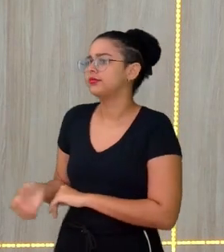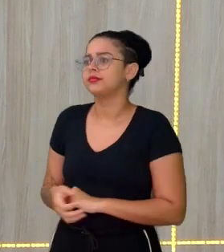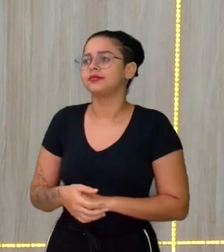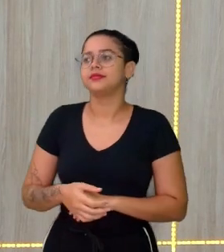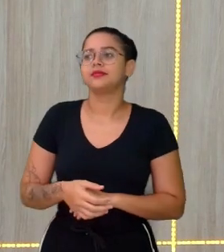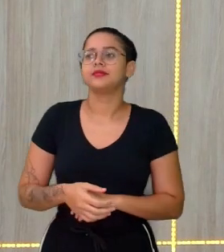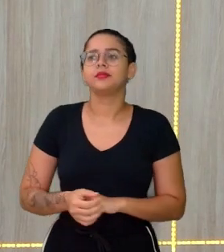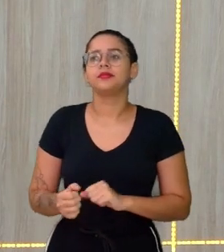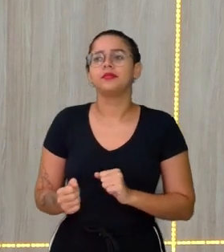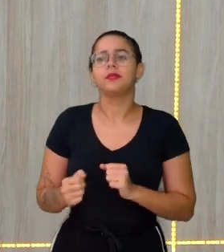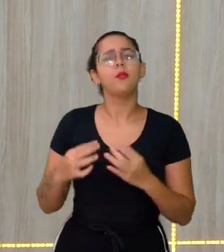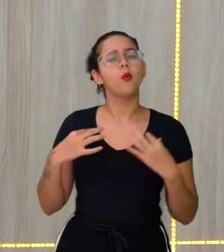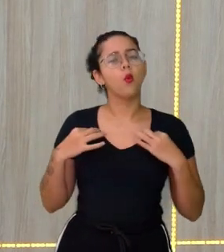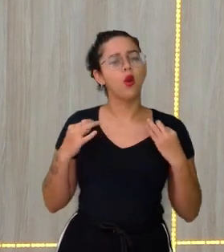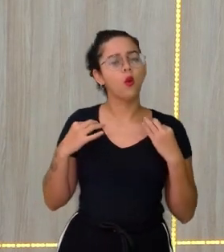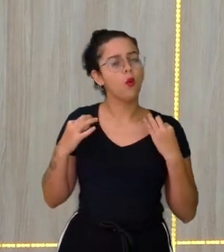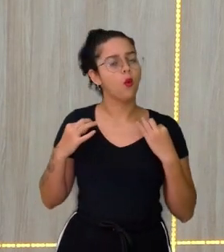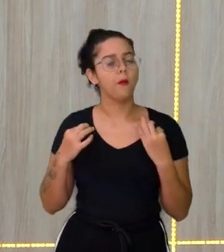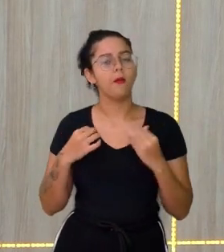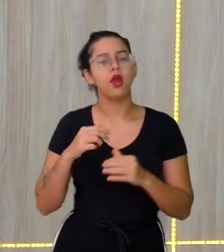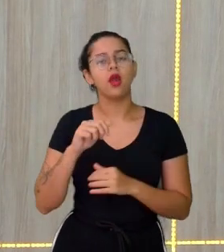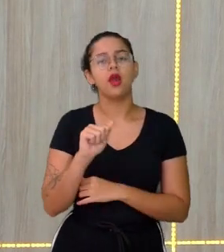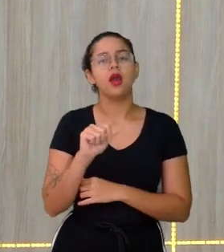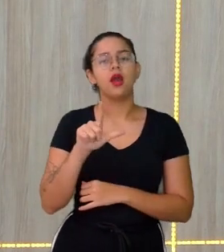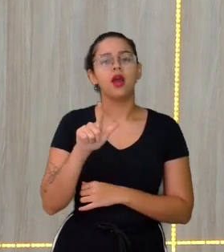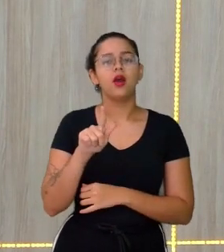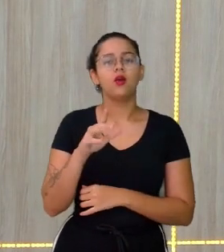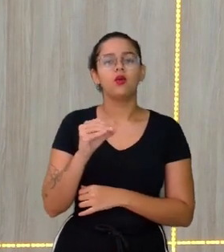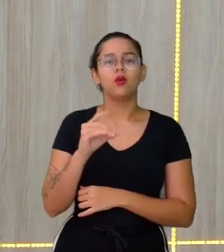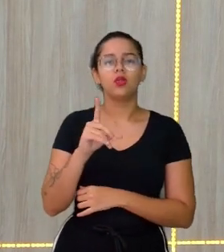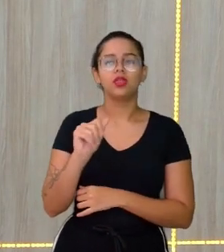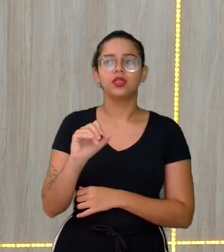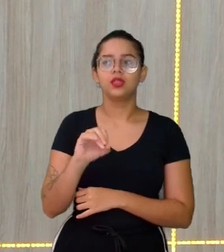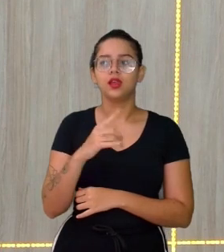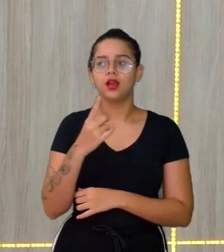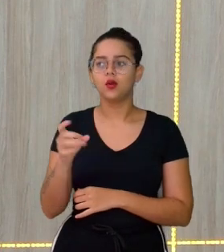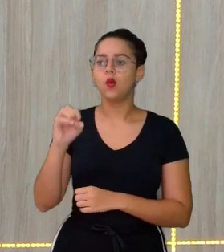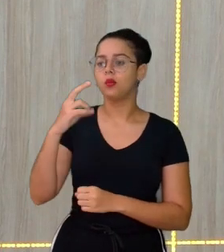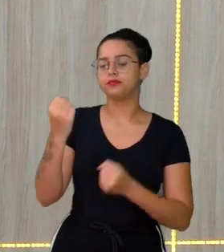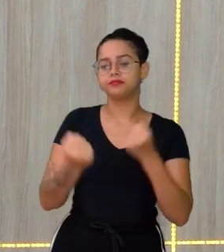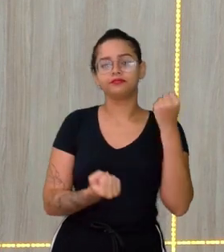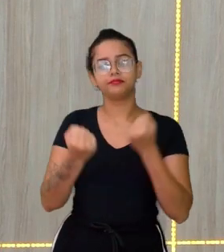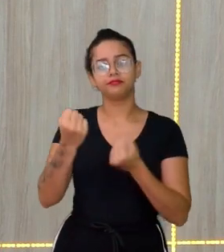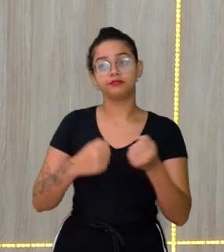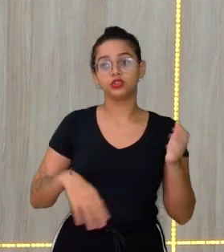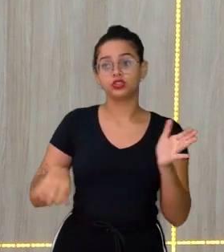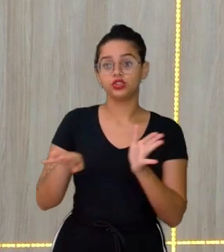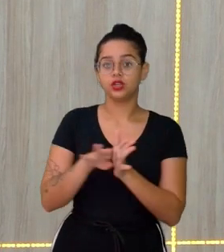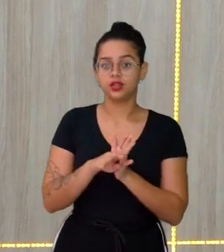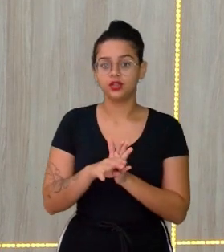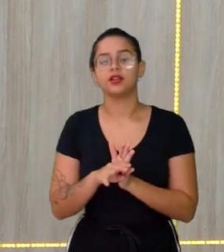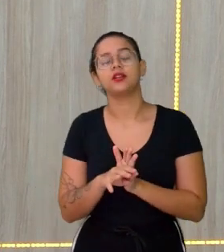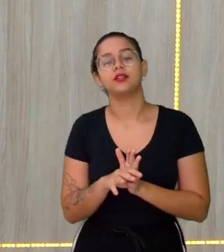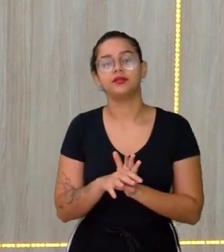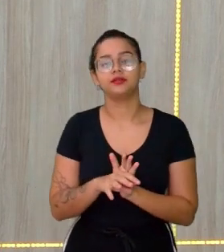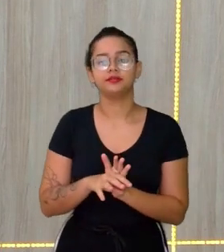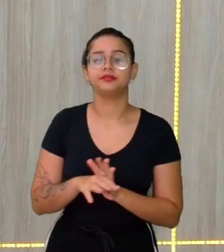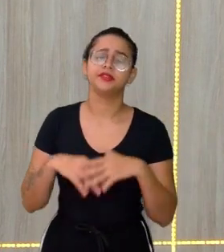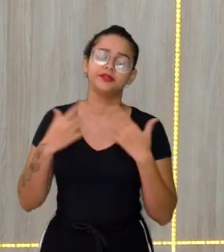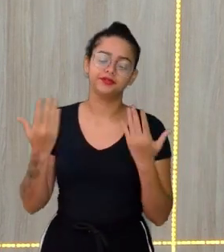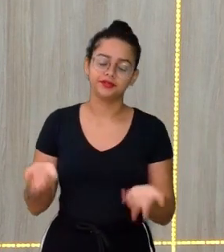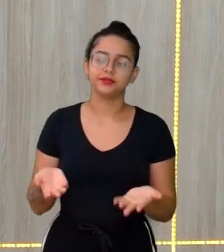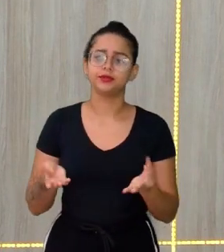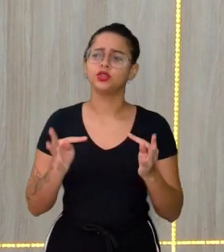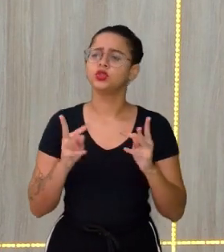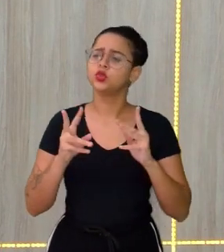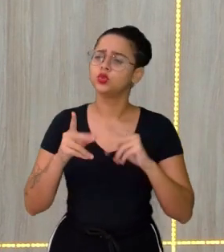Uma roupa de algodão Eita O automóvel Que chega lá Nas concessionárias Enfim